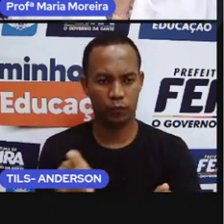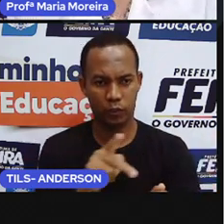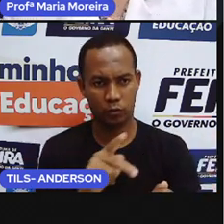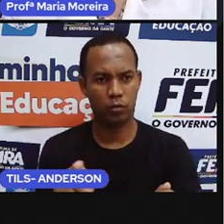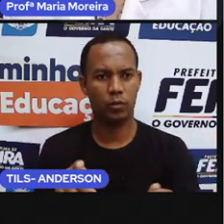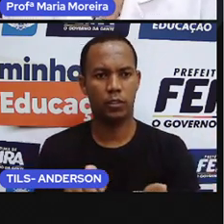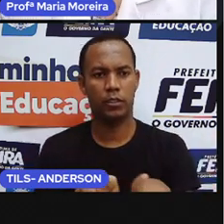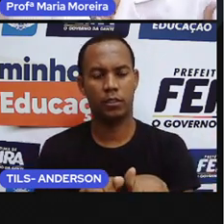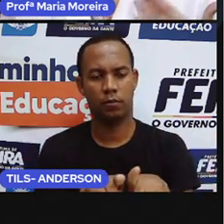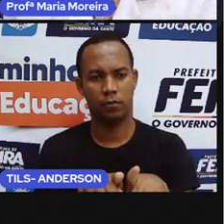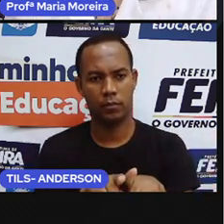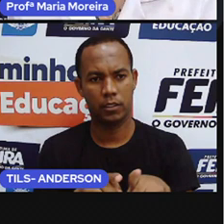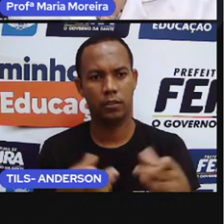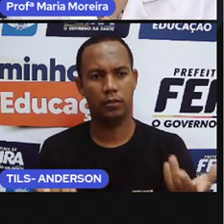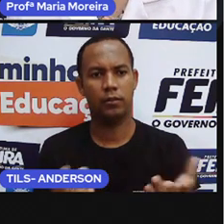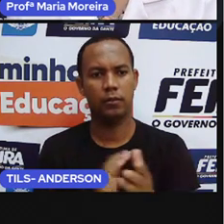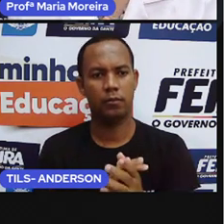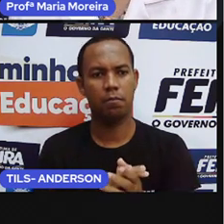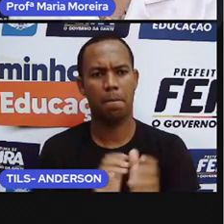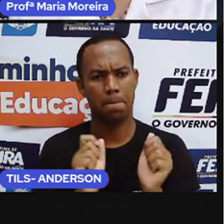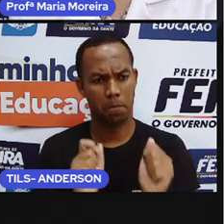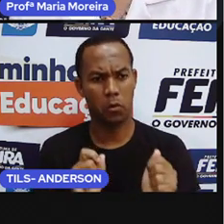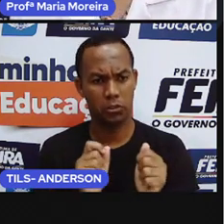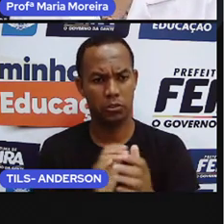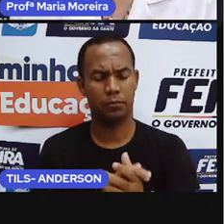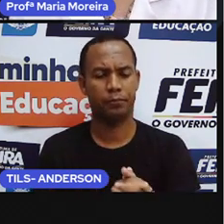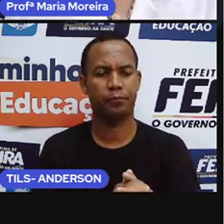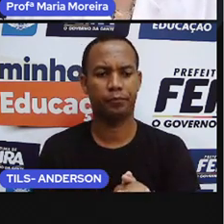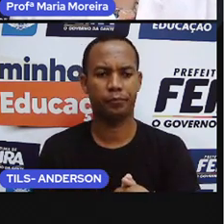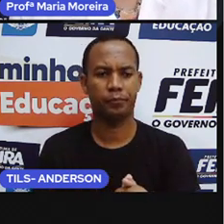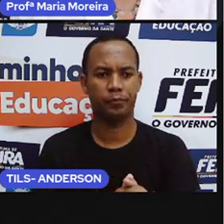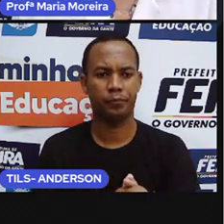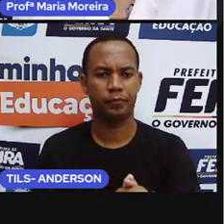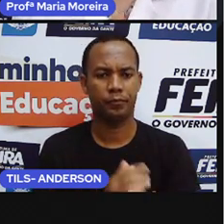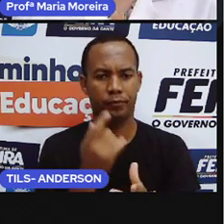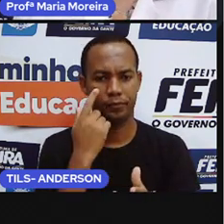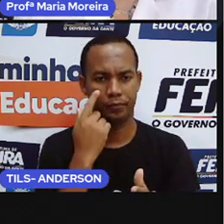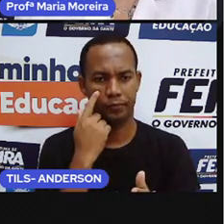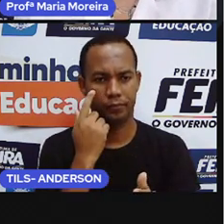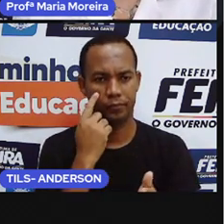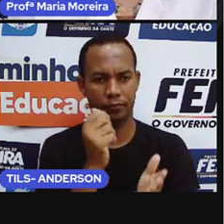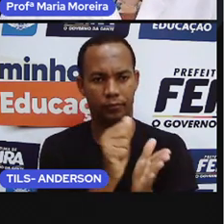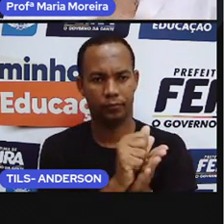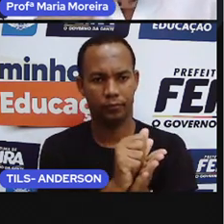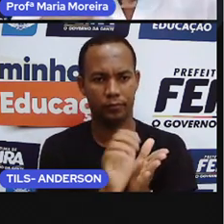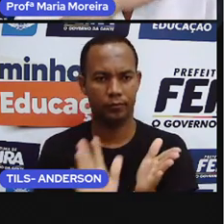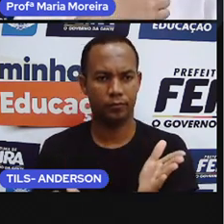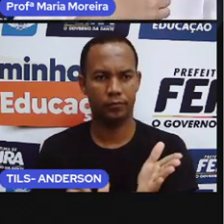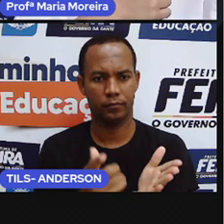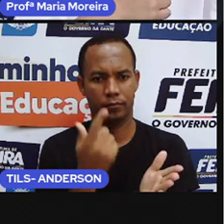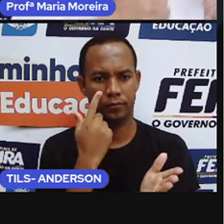realizarem a atividade com o professor de vocês, certo? Então, vamos lá para mais uma atividade.